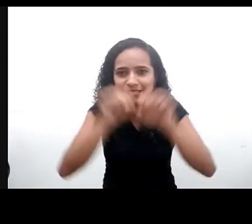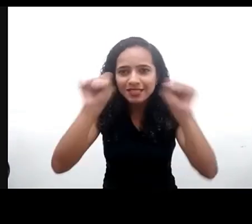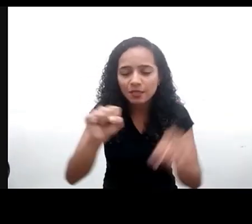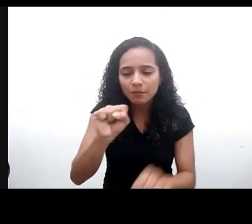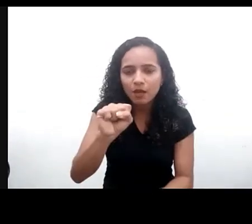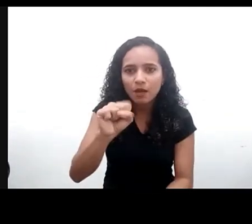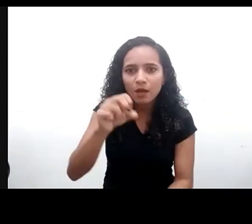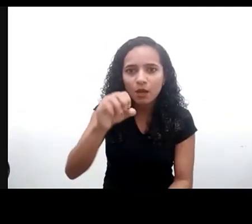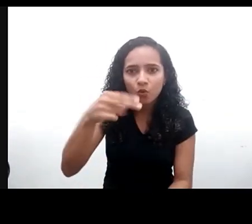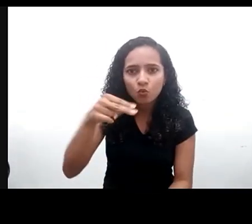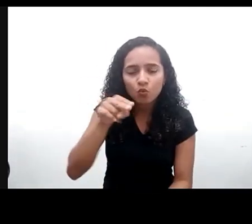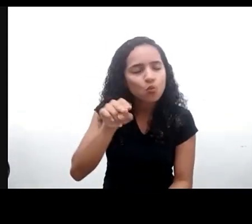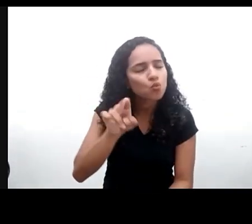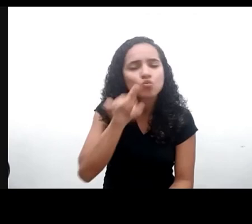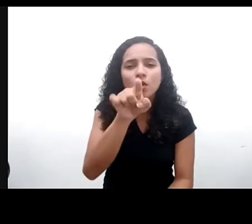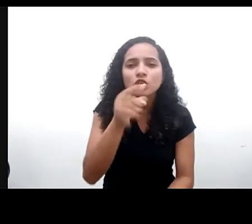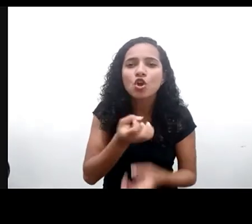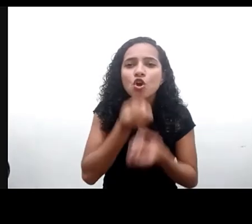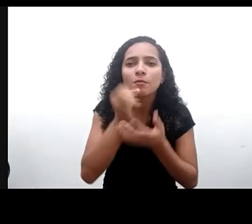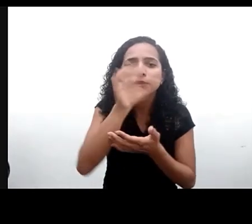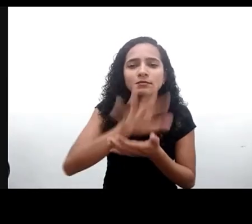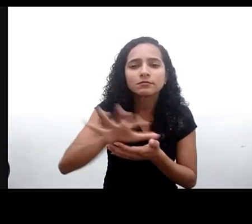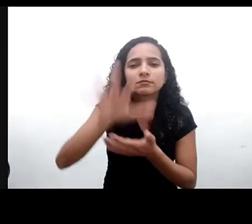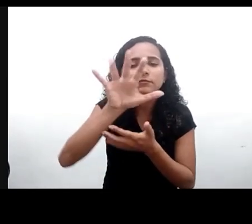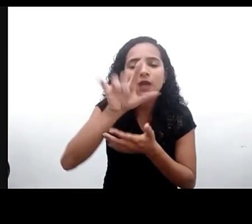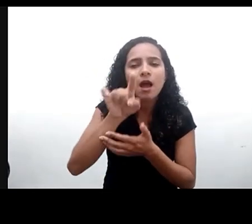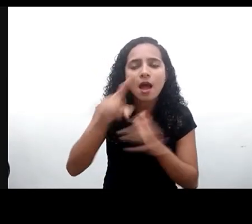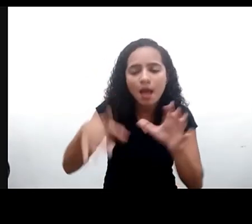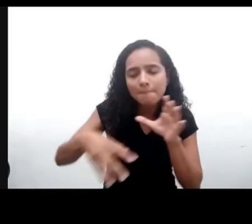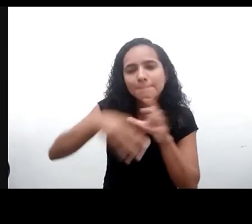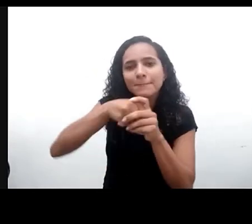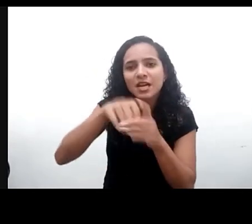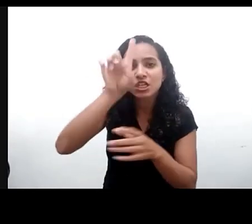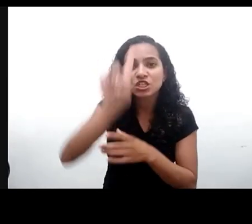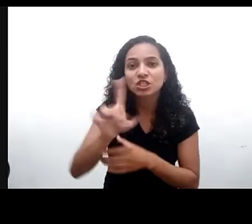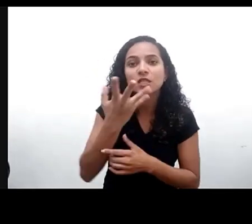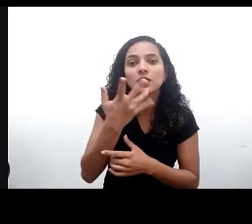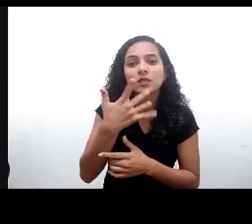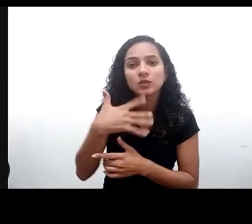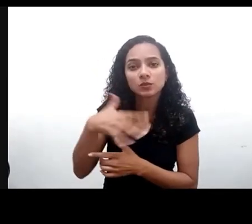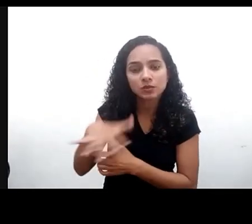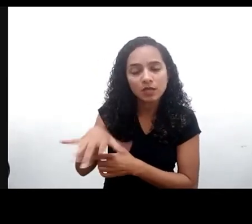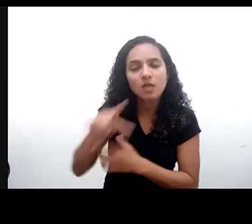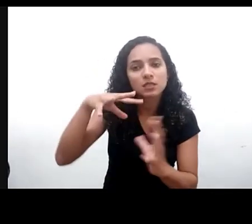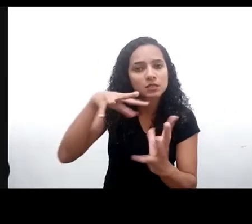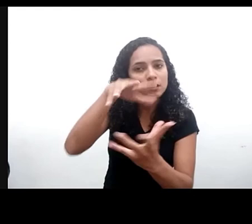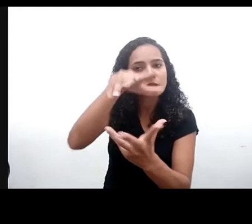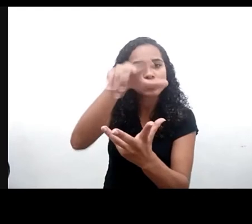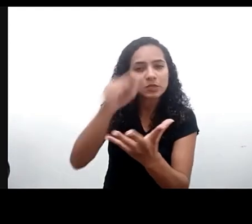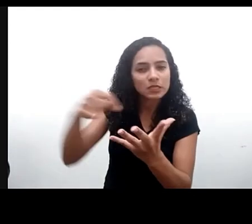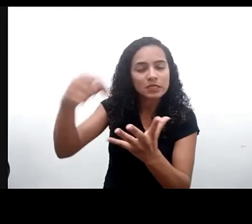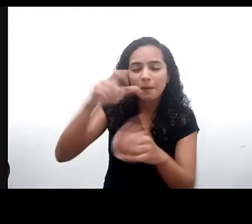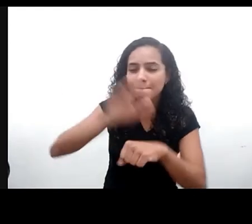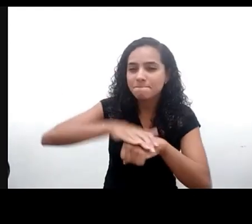é uma aplicação da convenção sobre os direitos da criança que é um dos tratados internacionais mais assinados